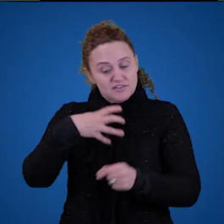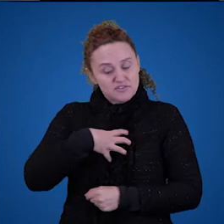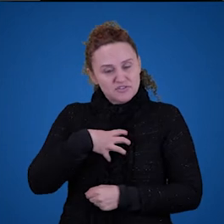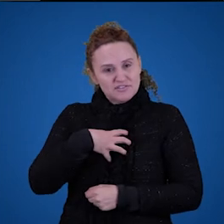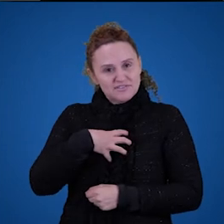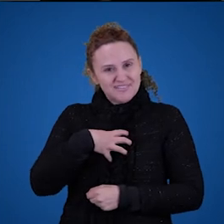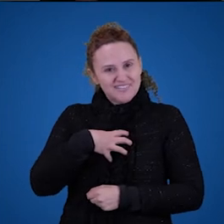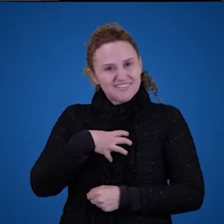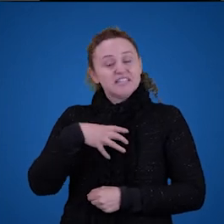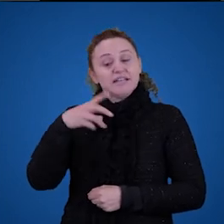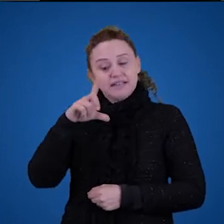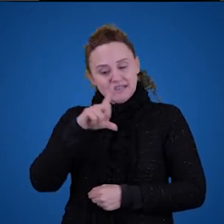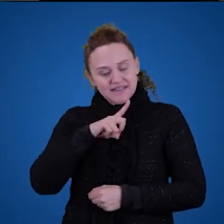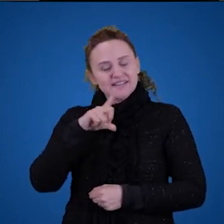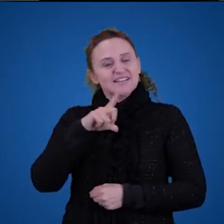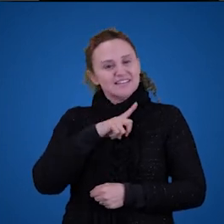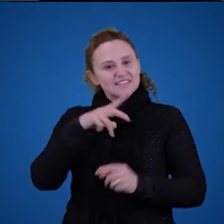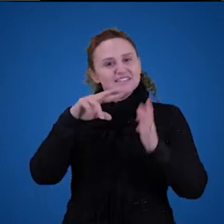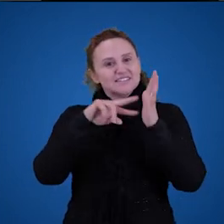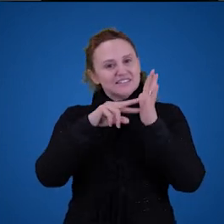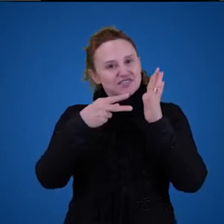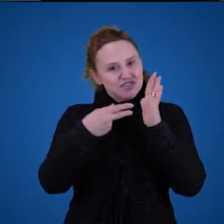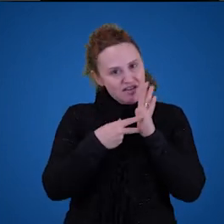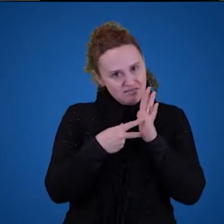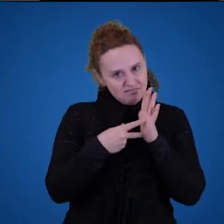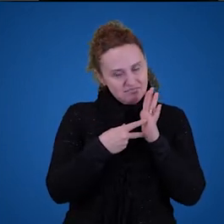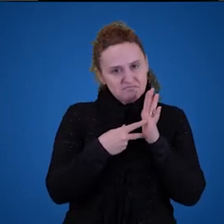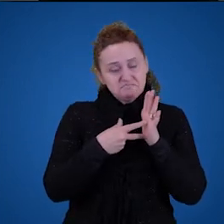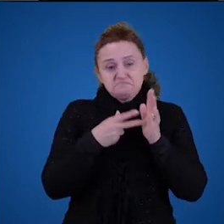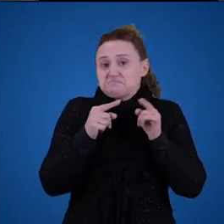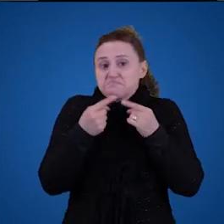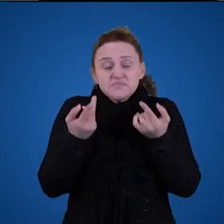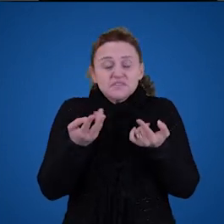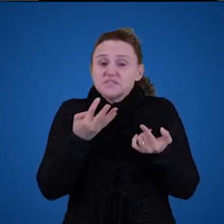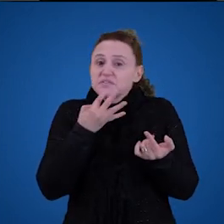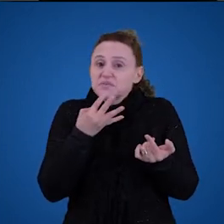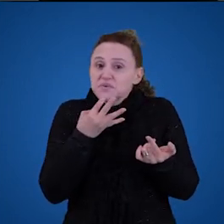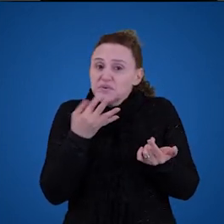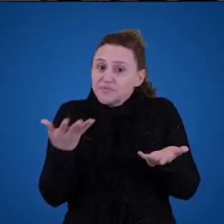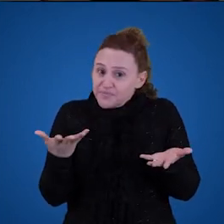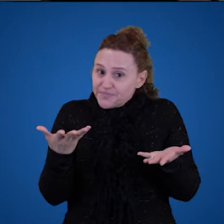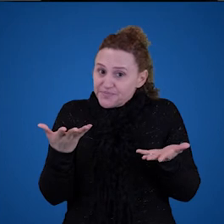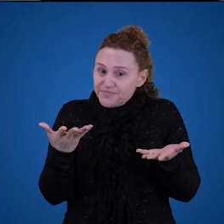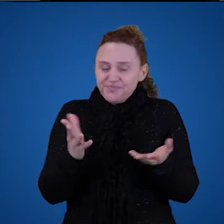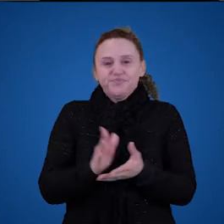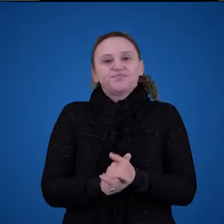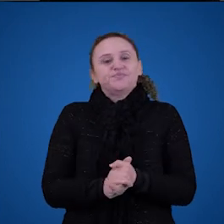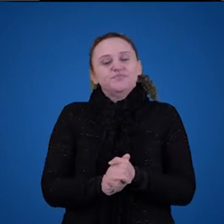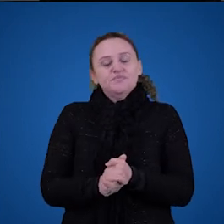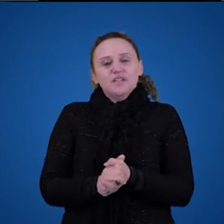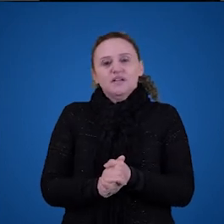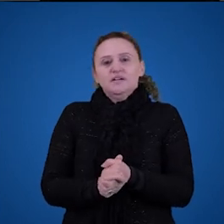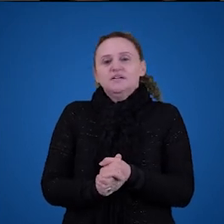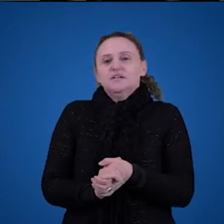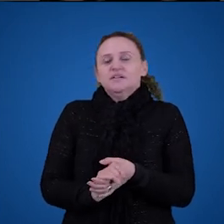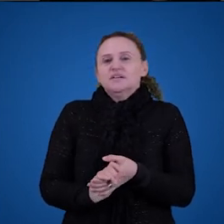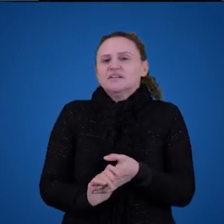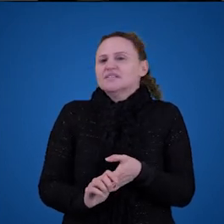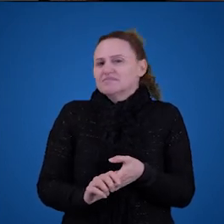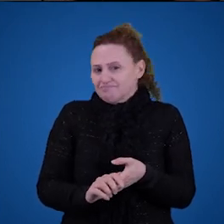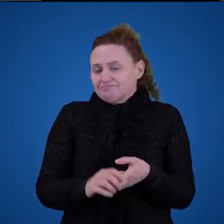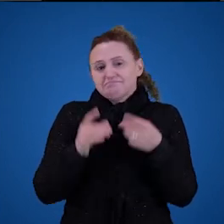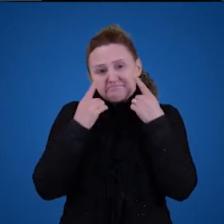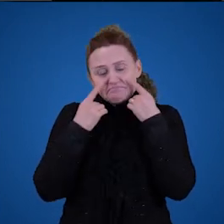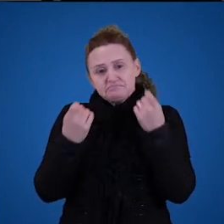significado e vocês conseguem compreender, mesmo que não conheçam um objeto referido por agulha, né? Então,